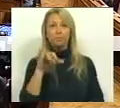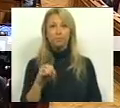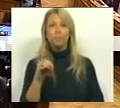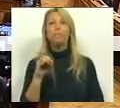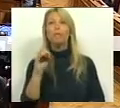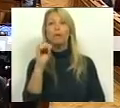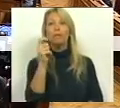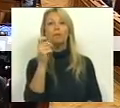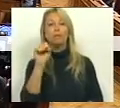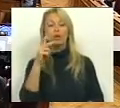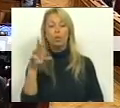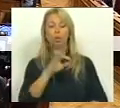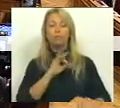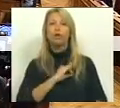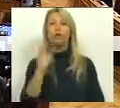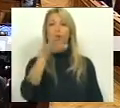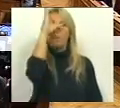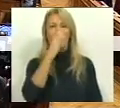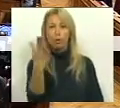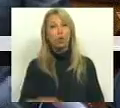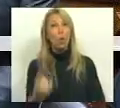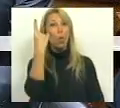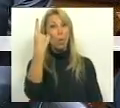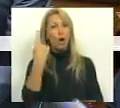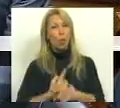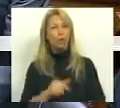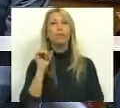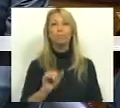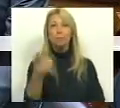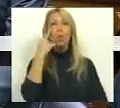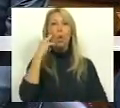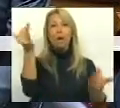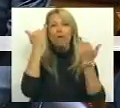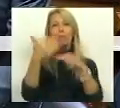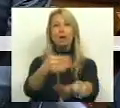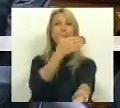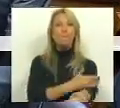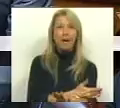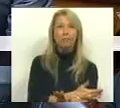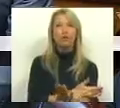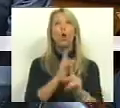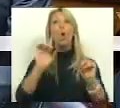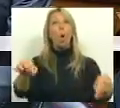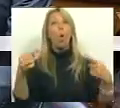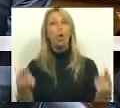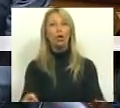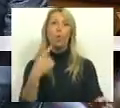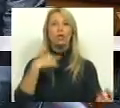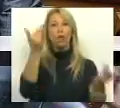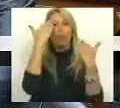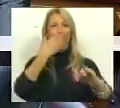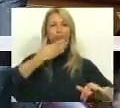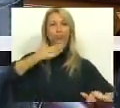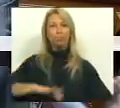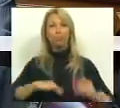Sr. Primeiro-Ministro, uma coisa é ter conhecimento prévio, outra coisa é utilizar essa informação e impede desigualdade